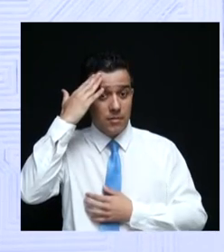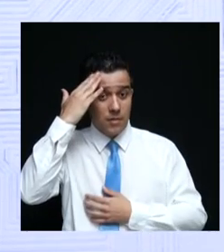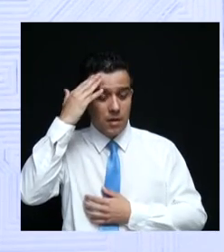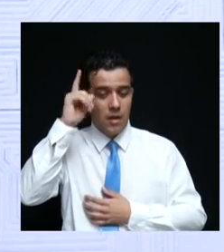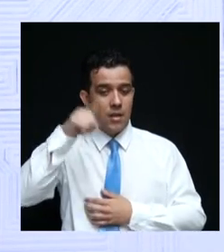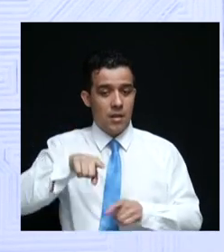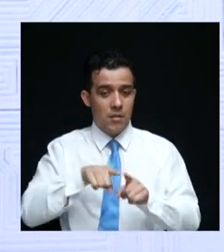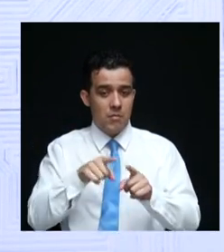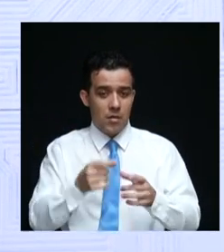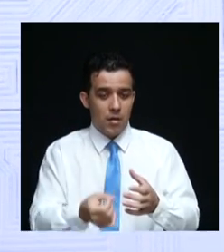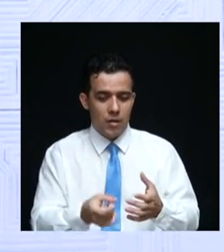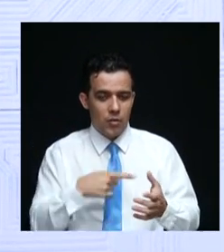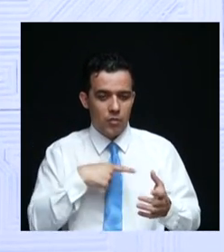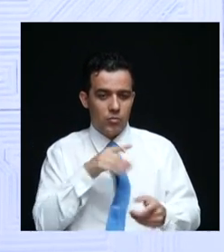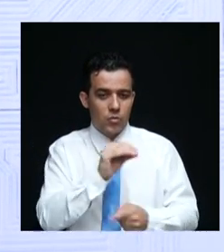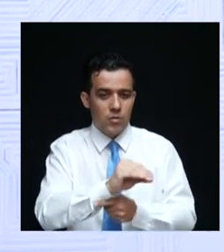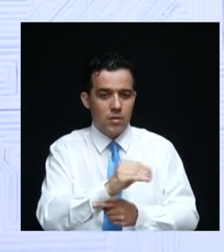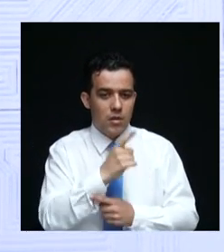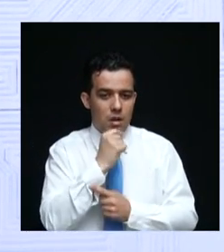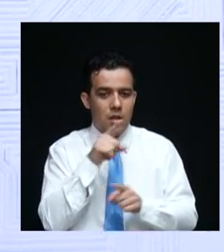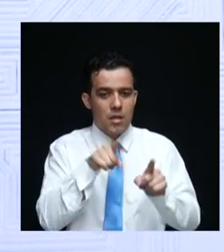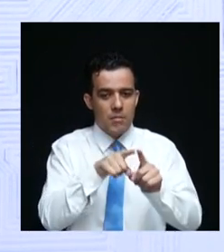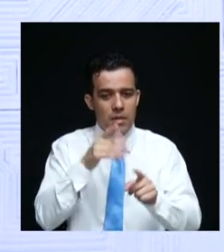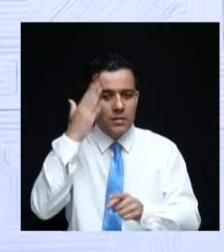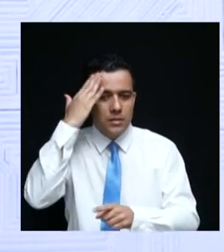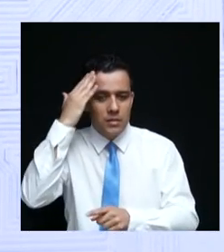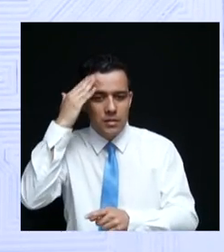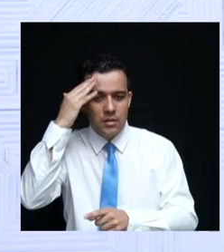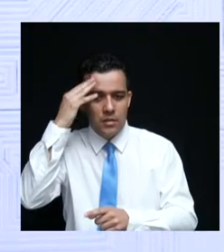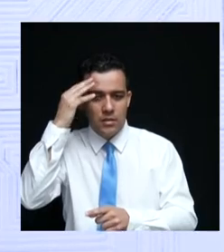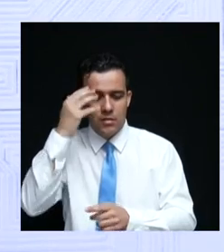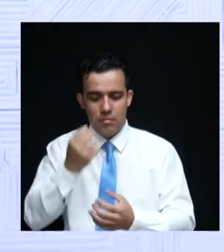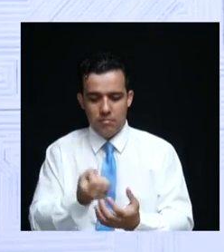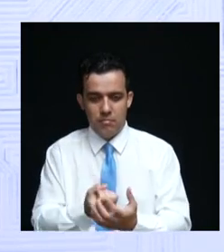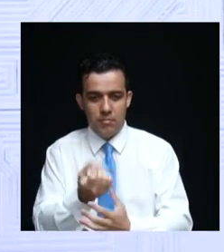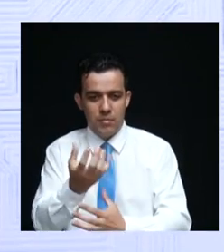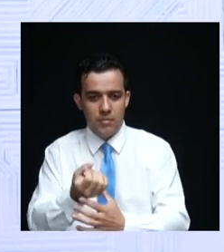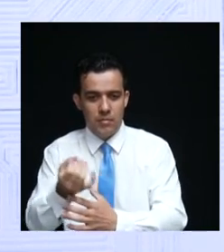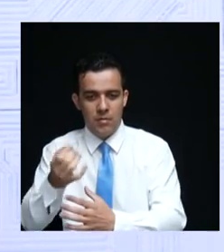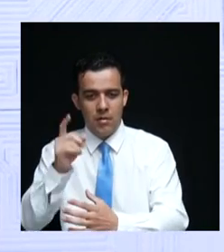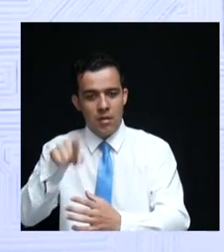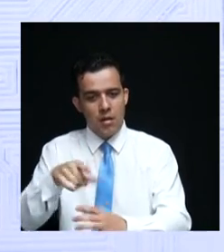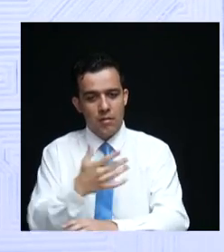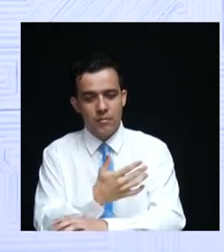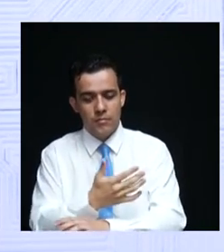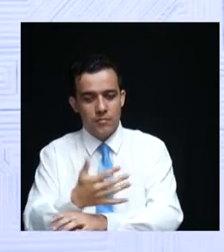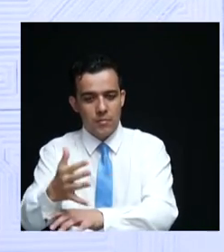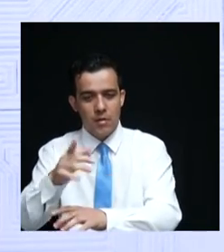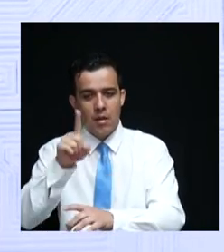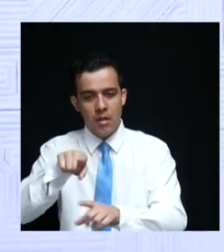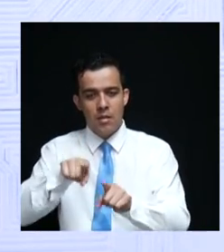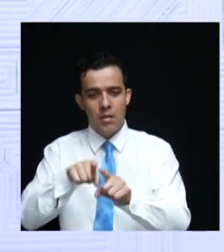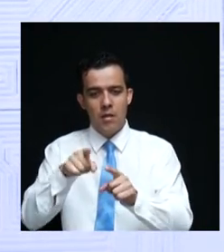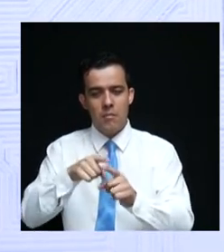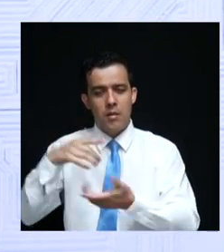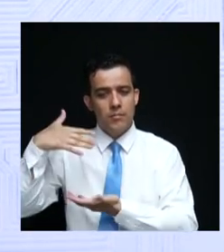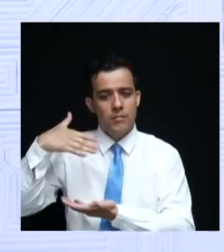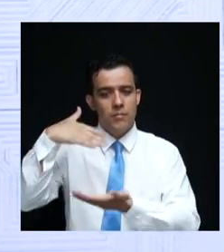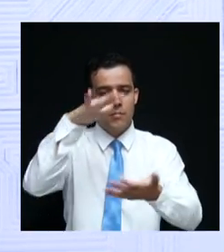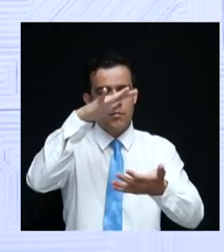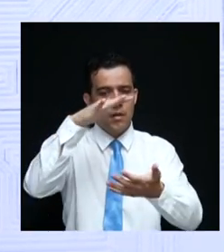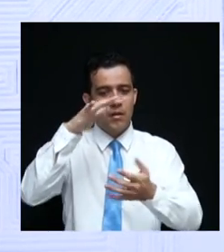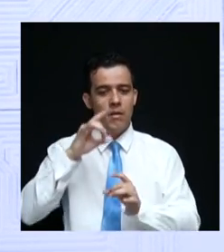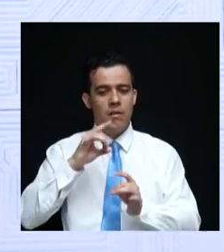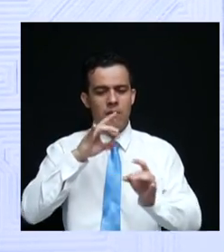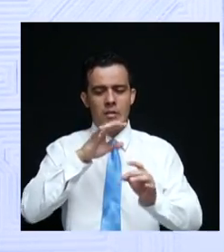sabemos fazer, e nós sabemos alimentar toda a população brasileira e sermos os maiores exportadores em várias